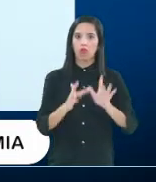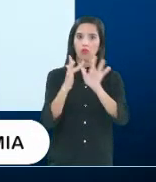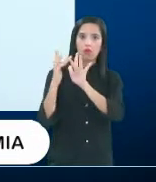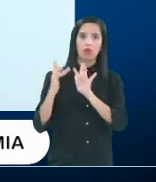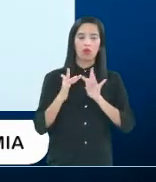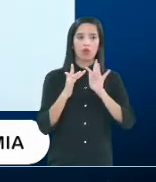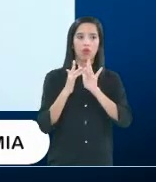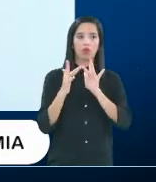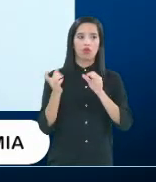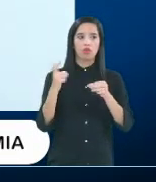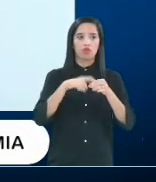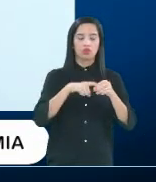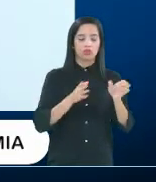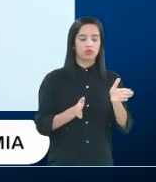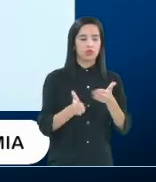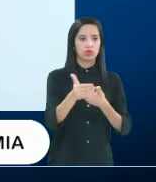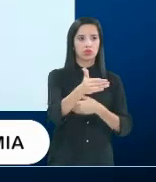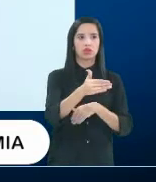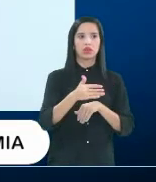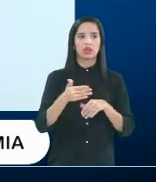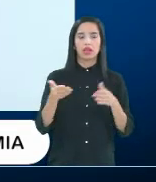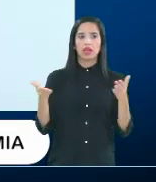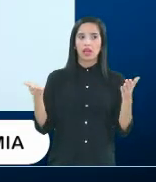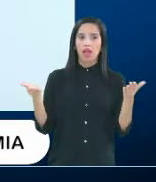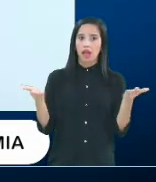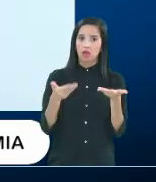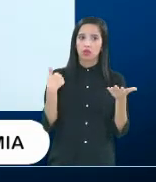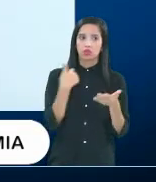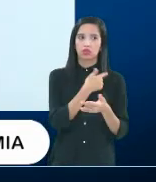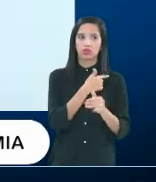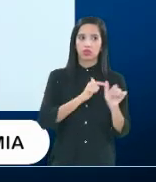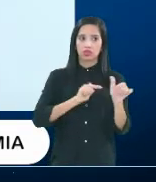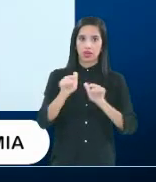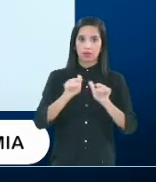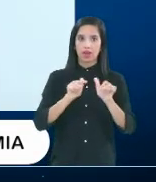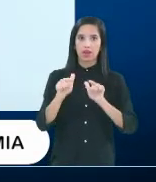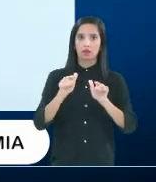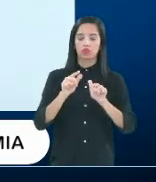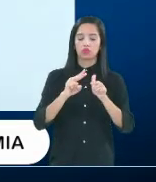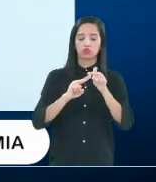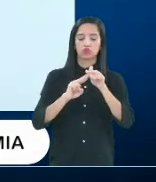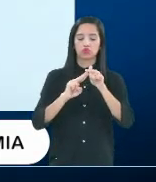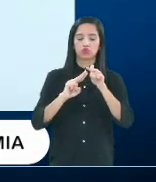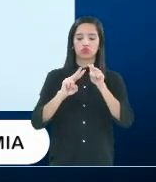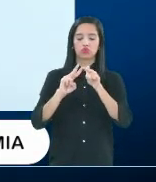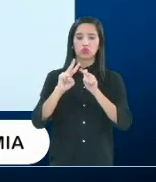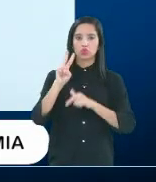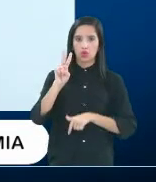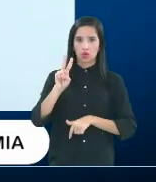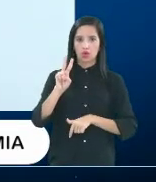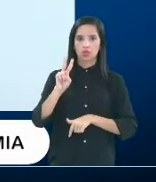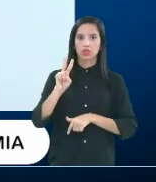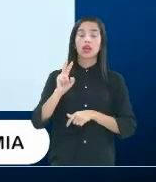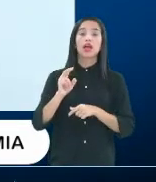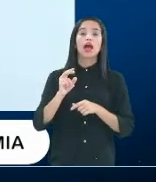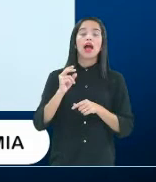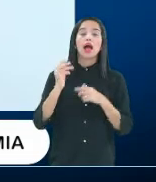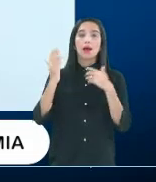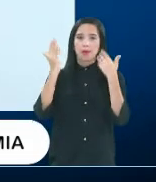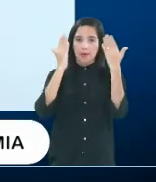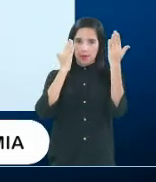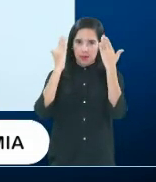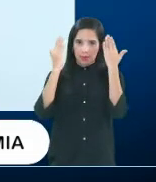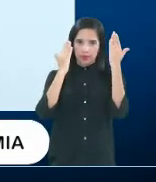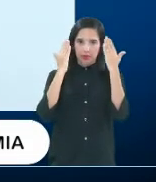consultório e a gente está trabalhando de uma forma híbrida. como a psicologia, a